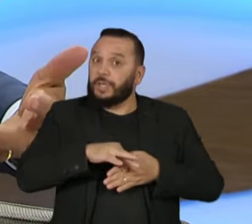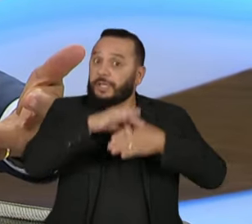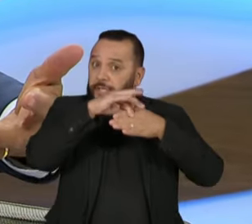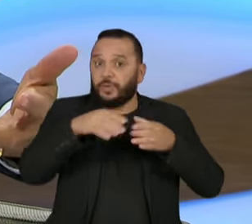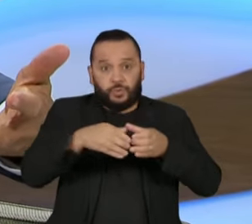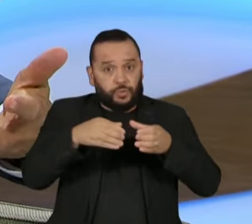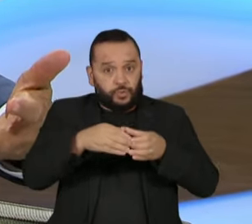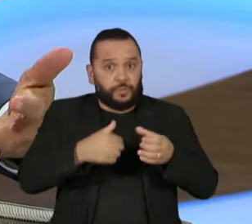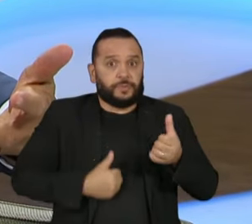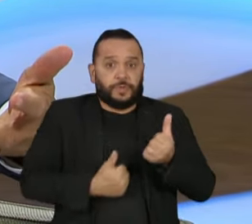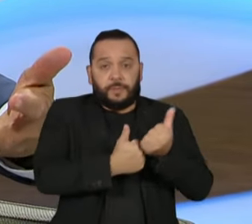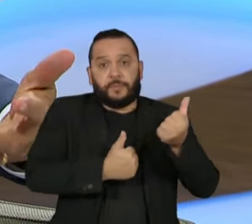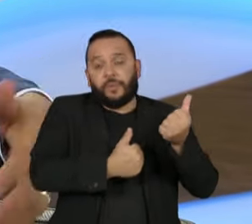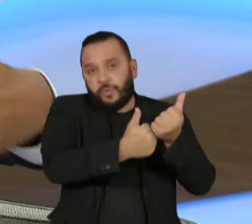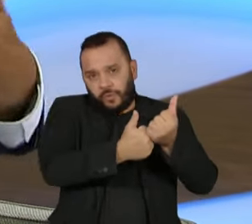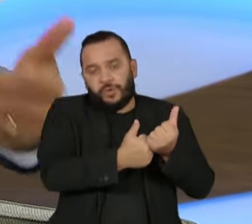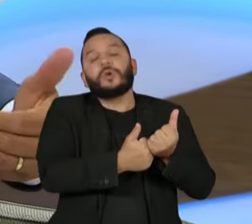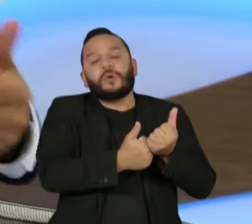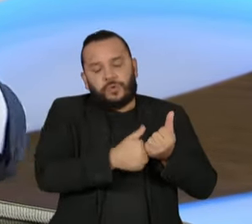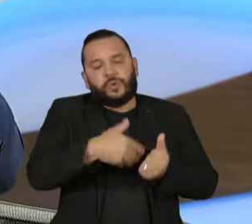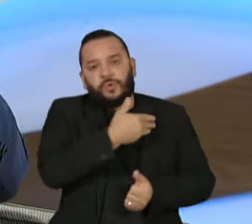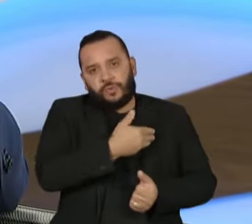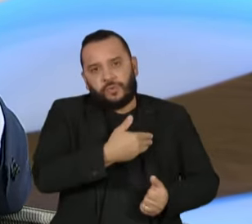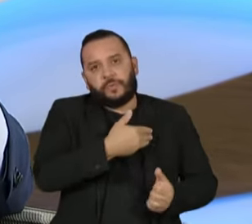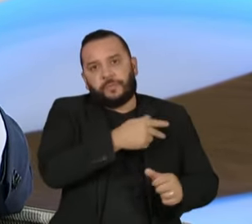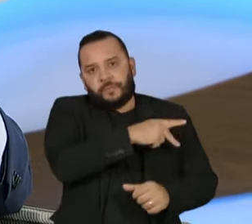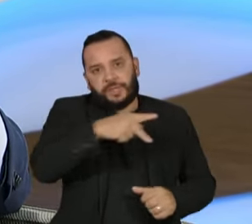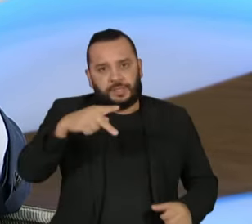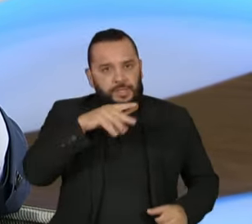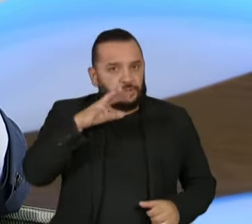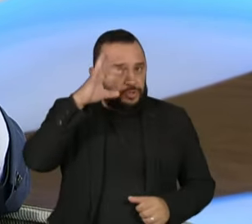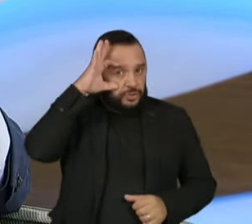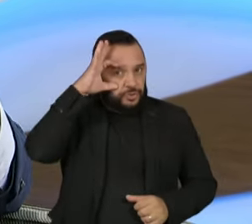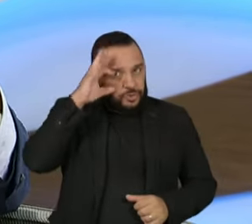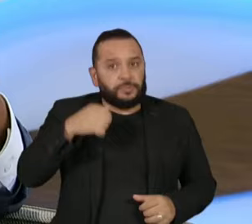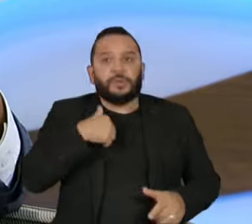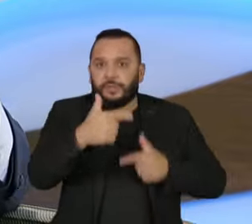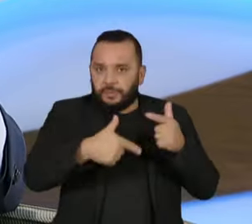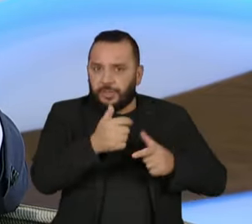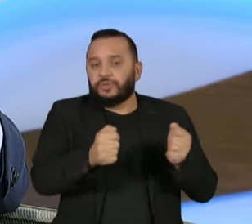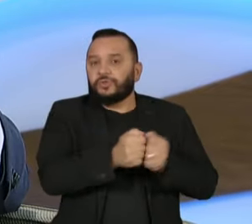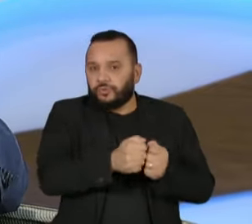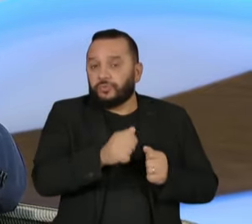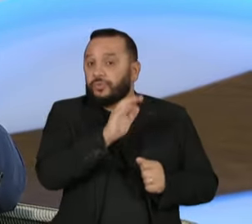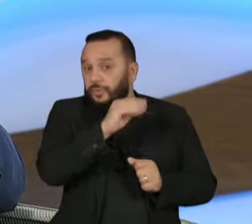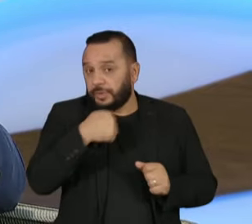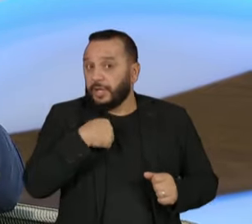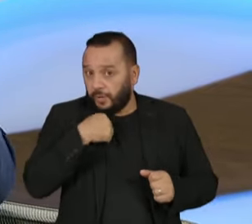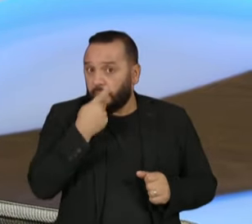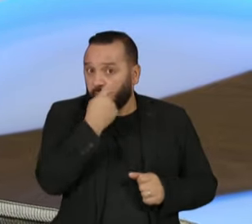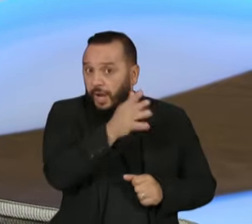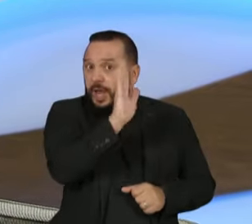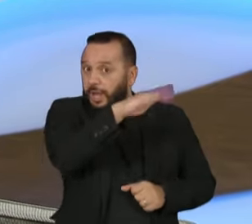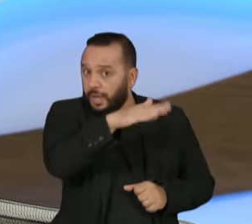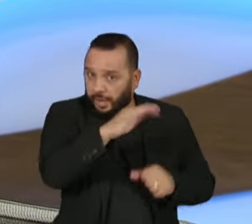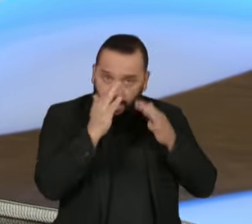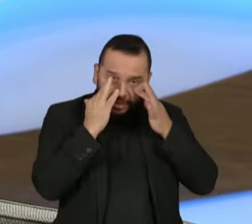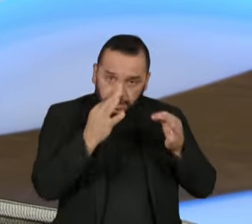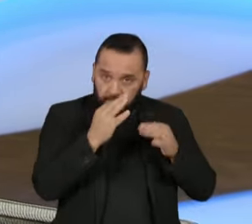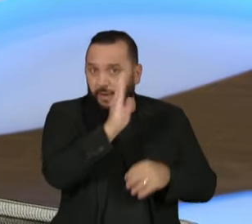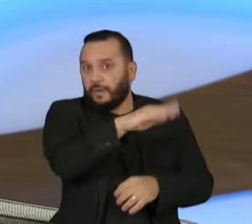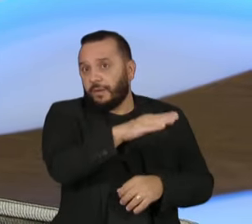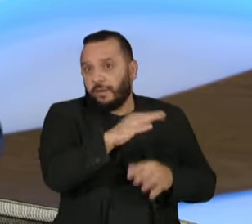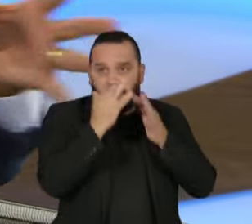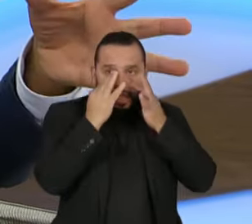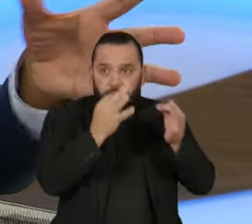bloco de apoio ao governo Dilma com quem ali trabalhamos e eu chamava a atenção, quando se